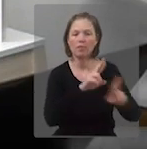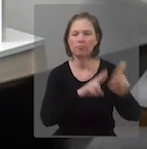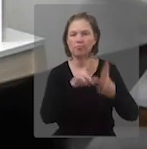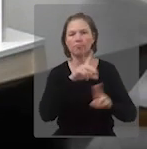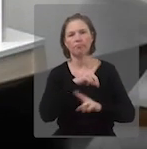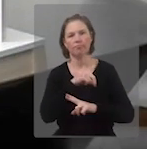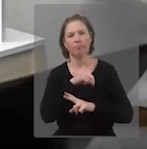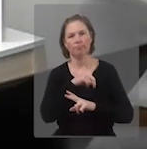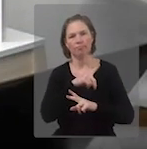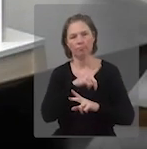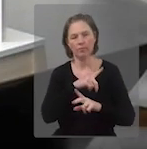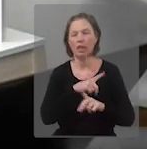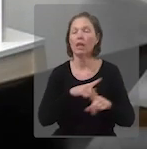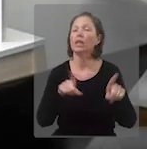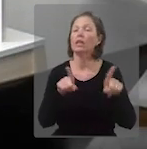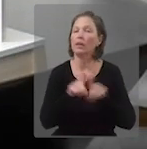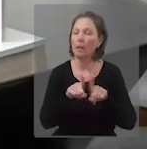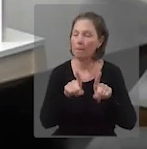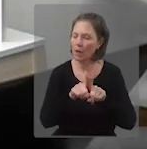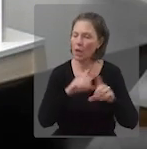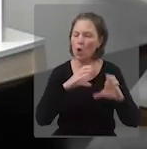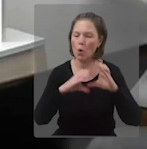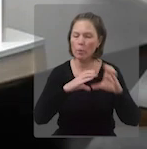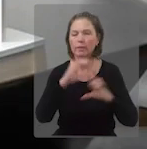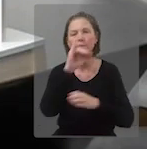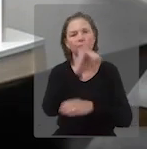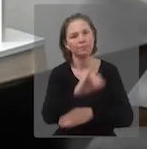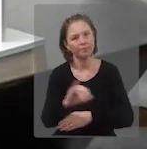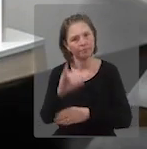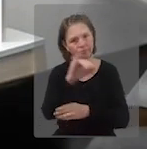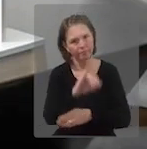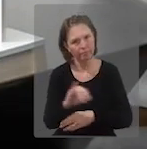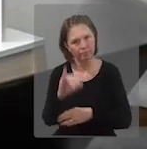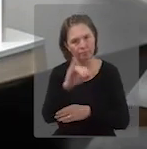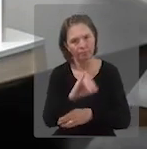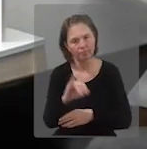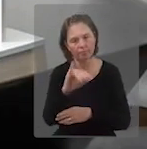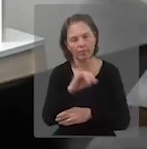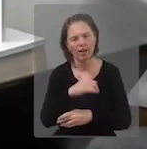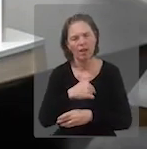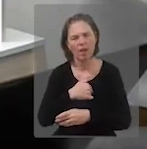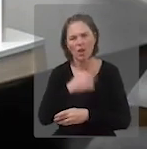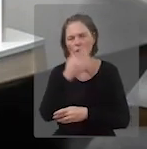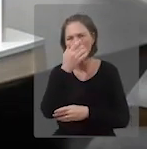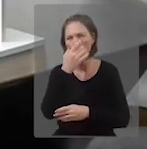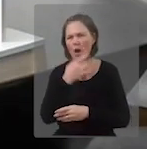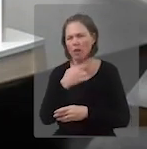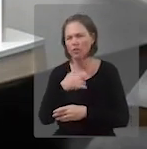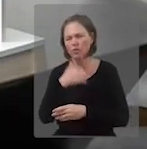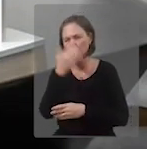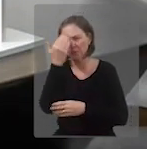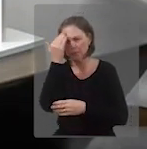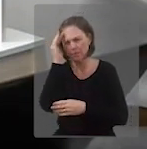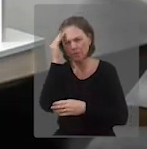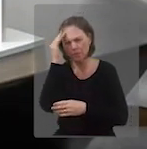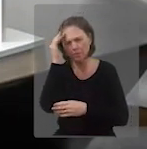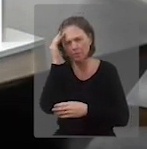disponibilizando. Então, esse aspecto da comunicação é um dos pilares importantes e entendo, assim,